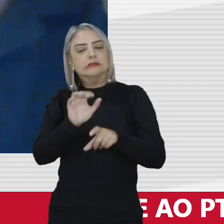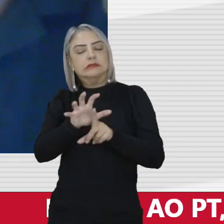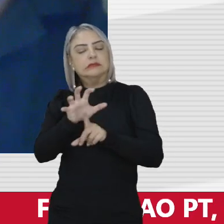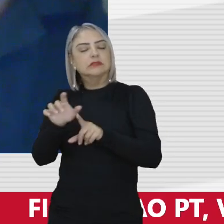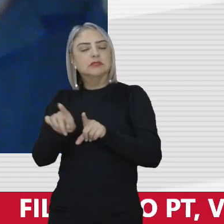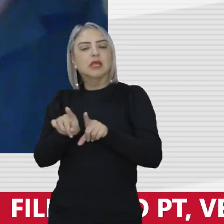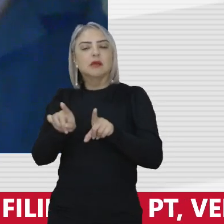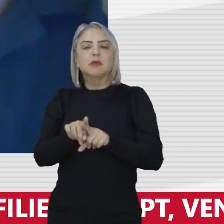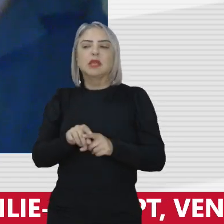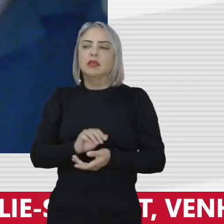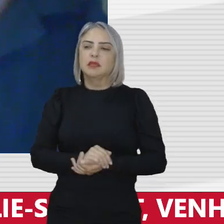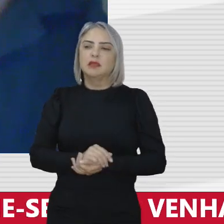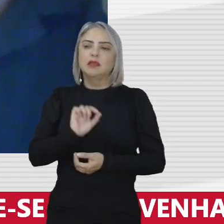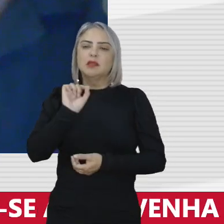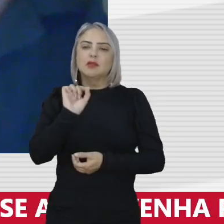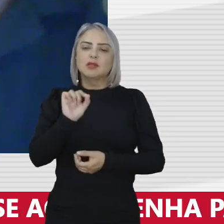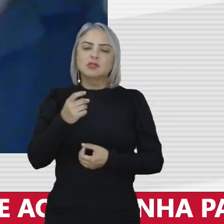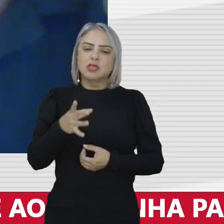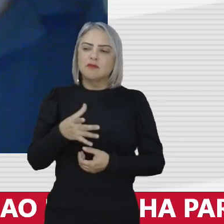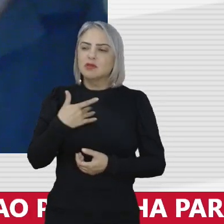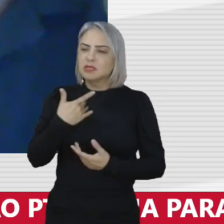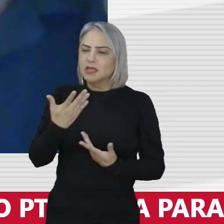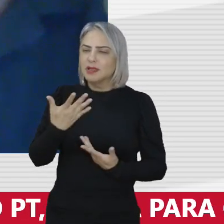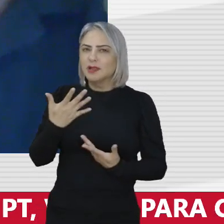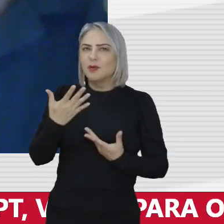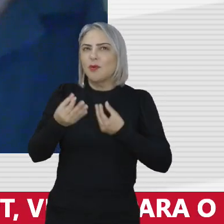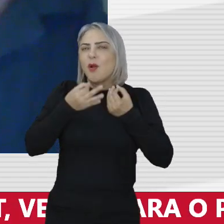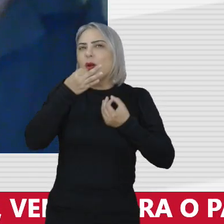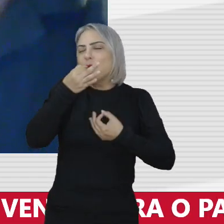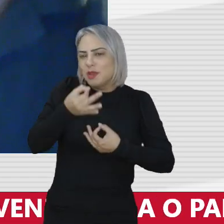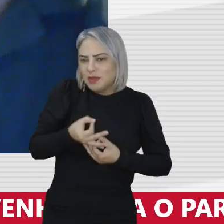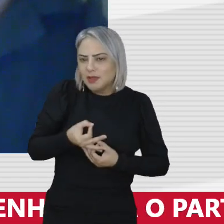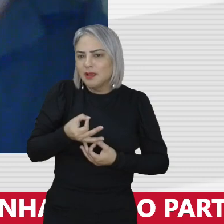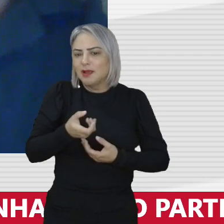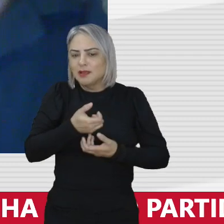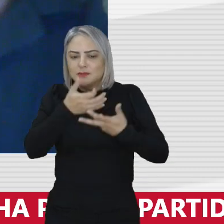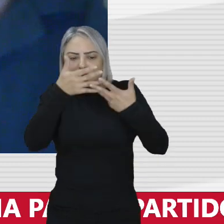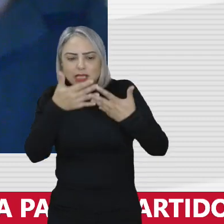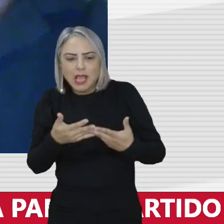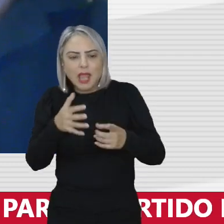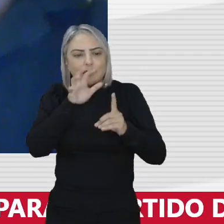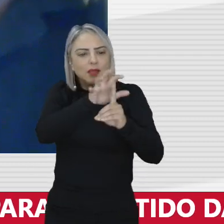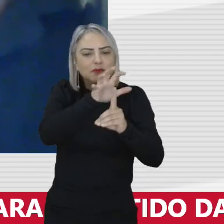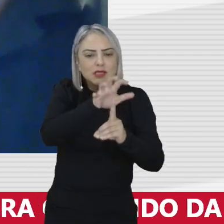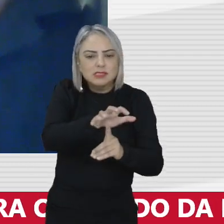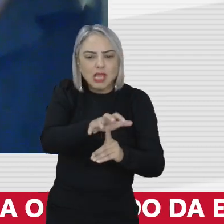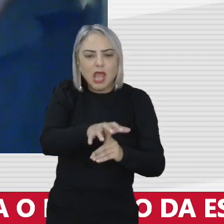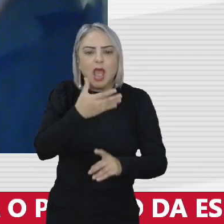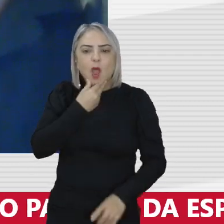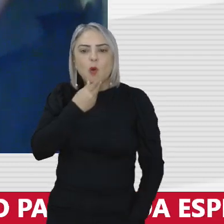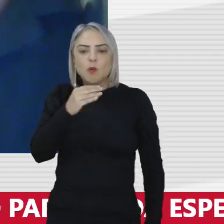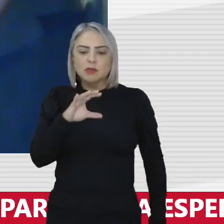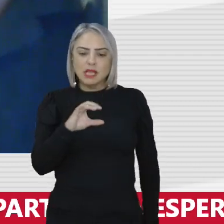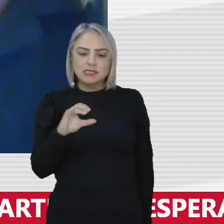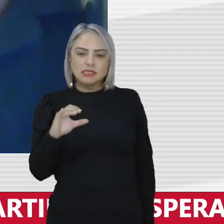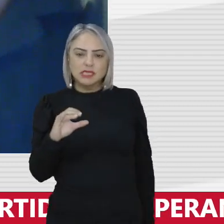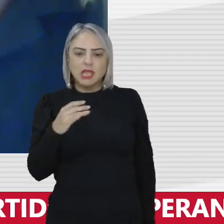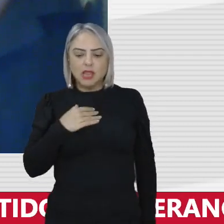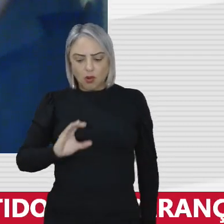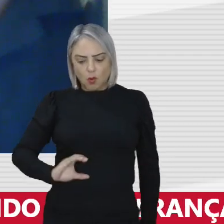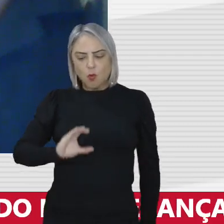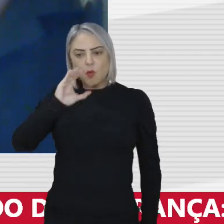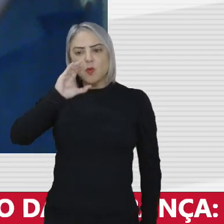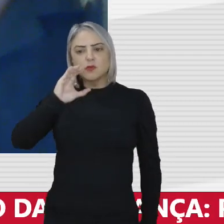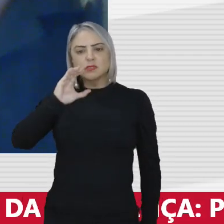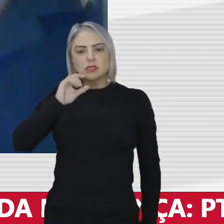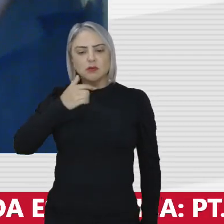que lição a gente pode aprender disso que lição você tem disso o nós podemos falar da perseguição ao homem de ciência que foi assim um cidadão que